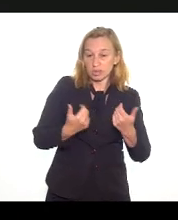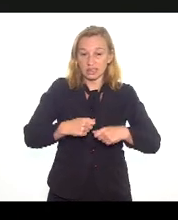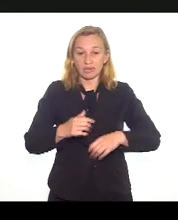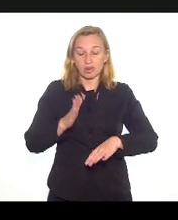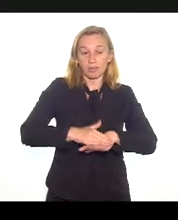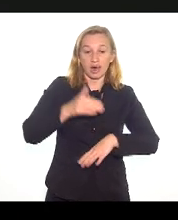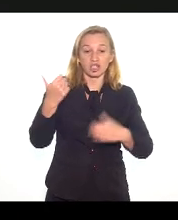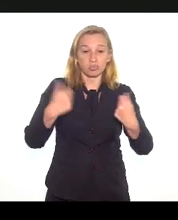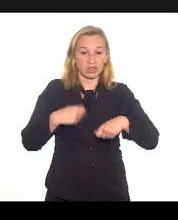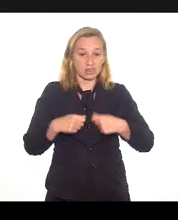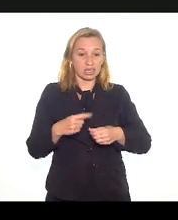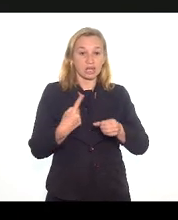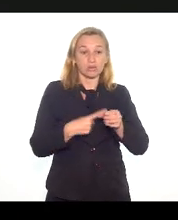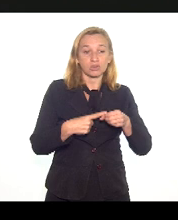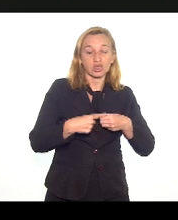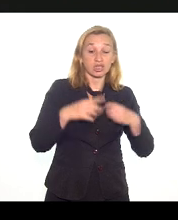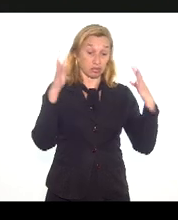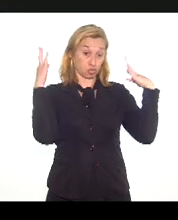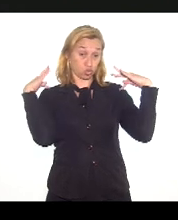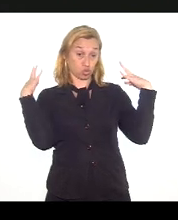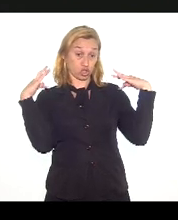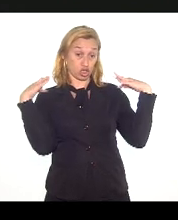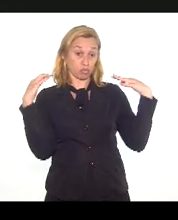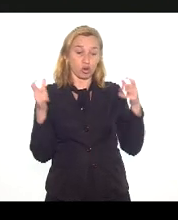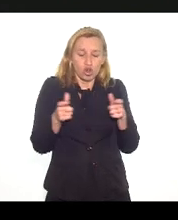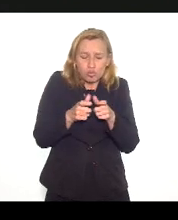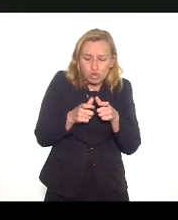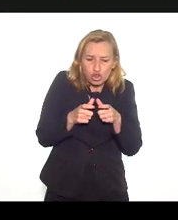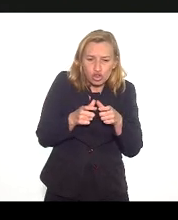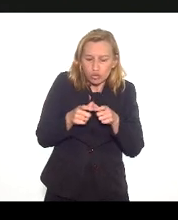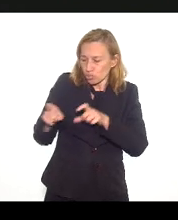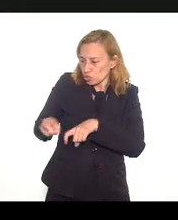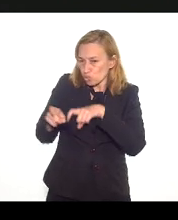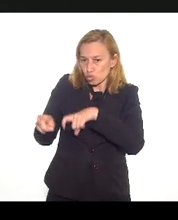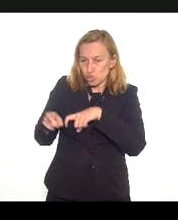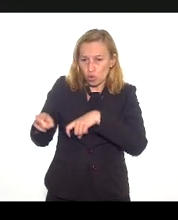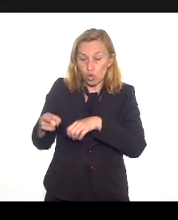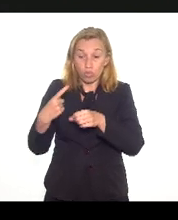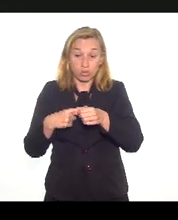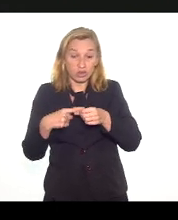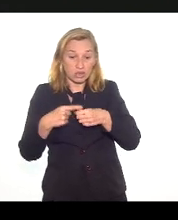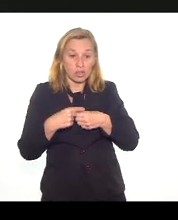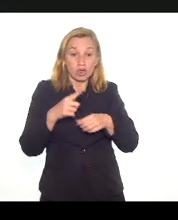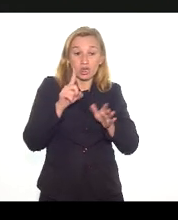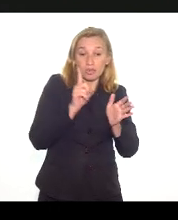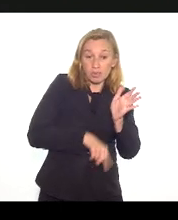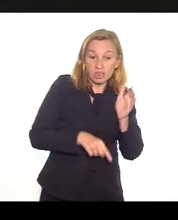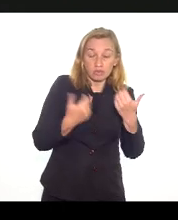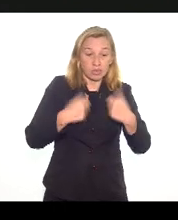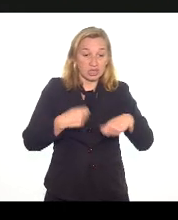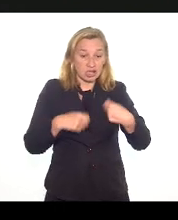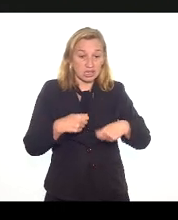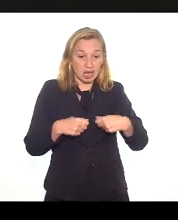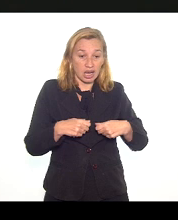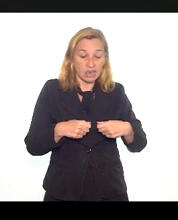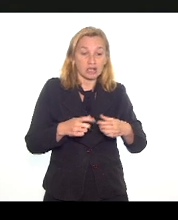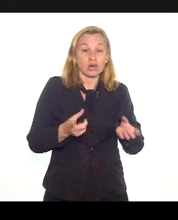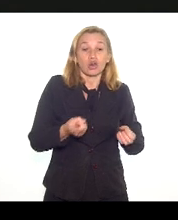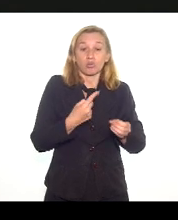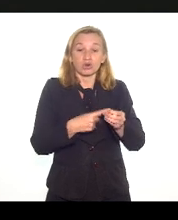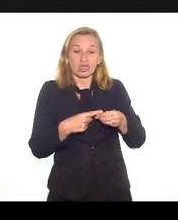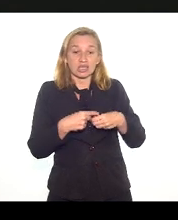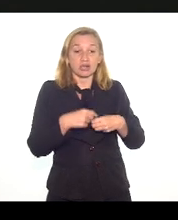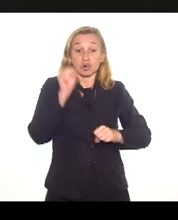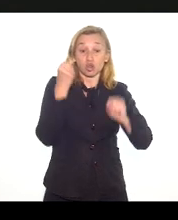são municípios turísticos ou pequenos municípios do interior, os que menos precisaram são municípios industriais,